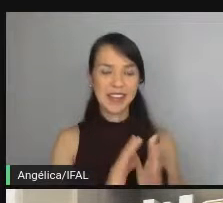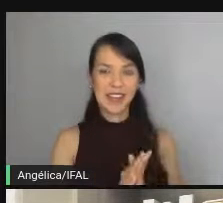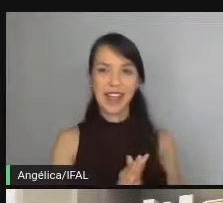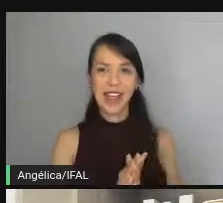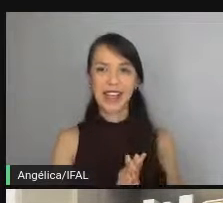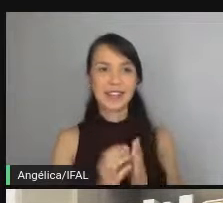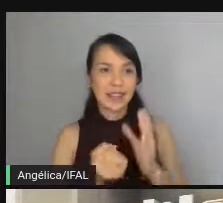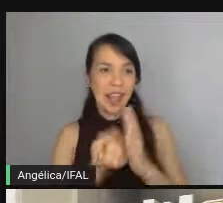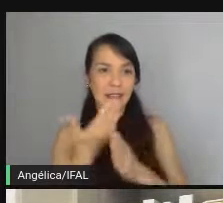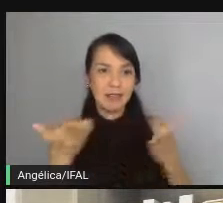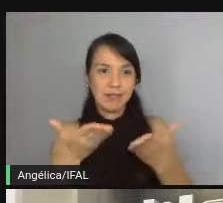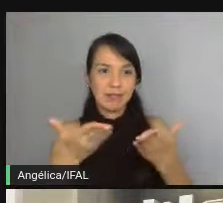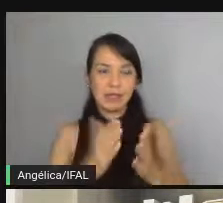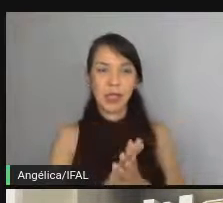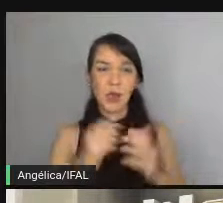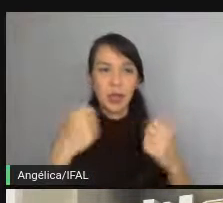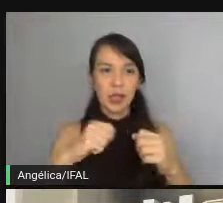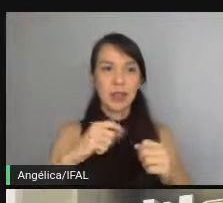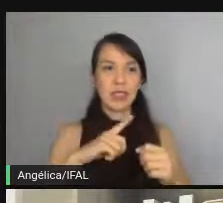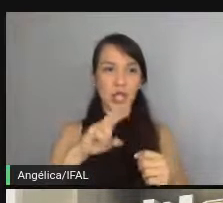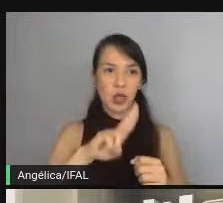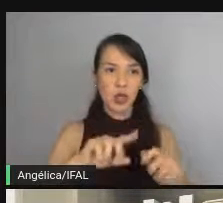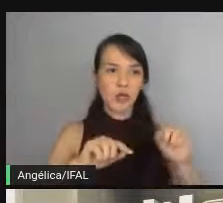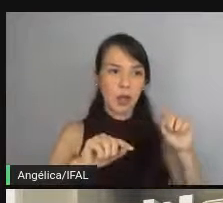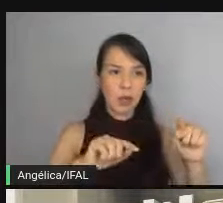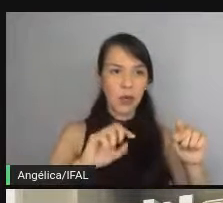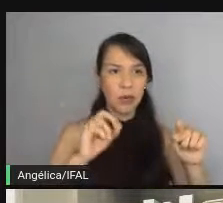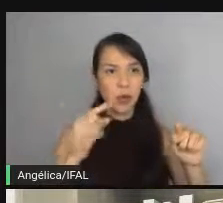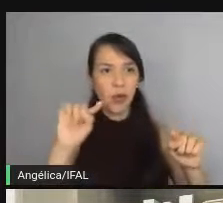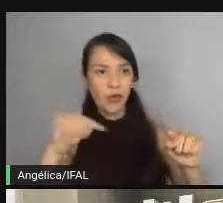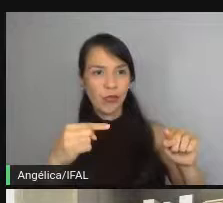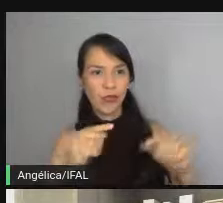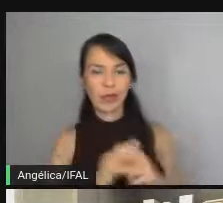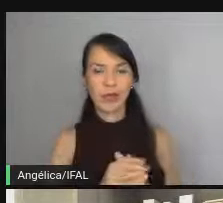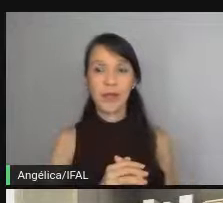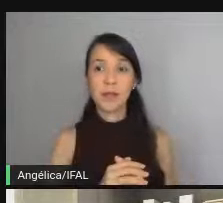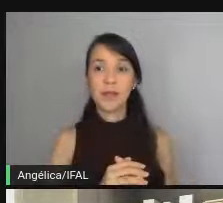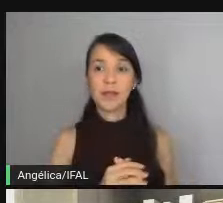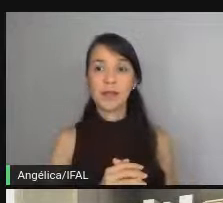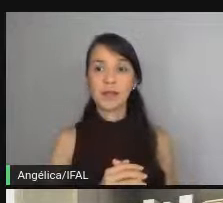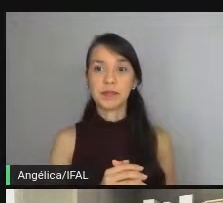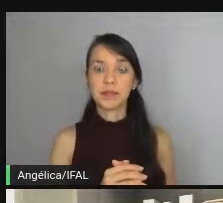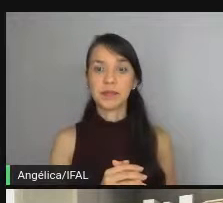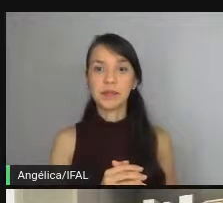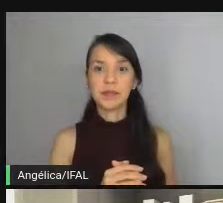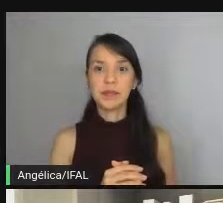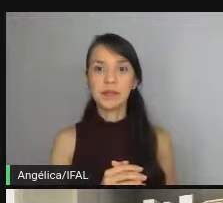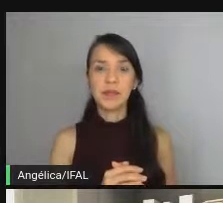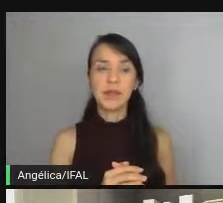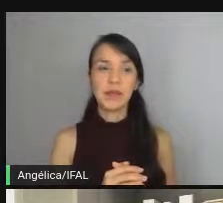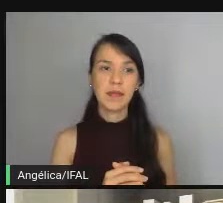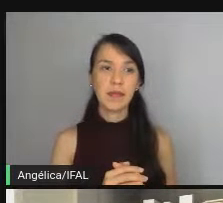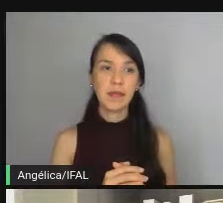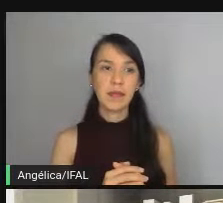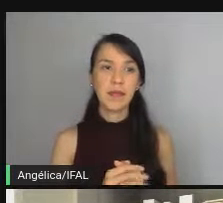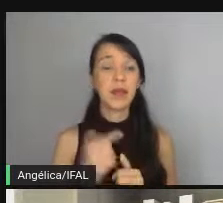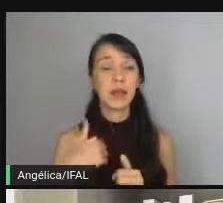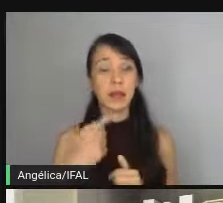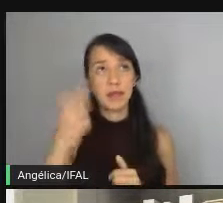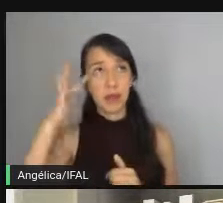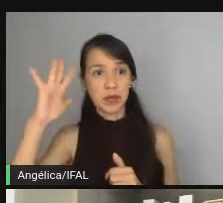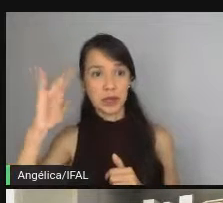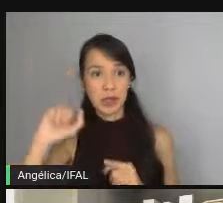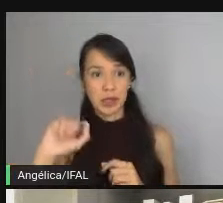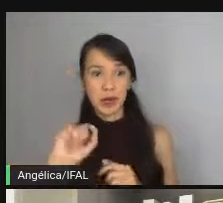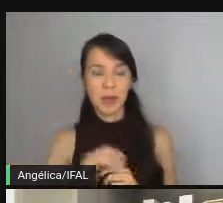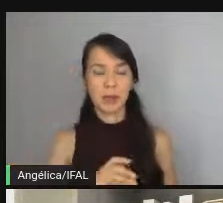Está descobrindo agora o que a gente precisa fazer. Vamos. Bom, o que eu posso imaginar,